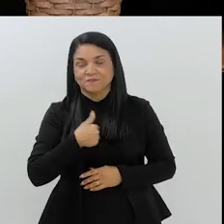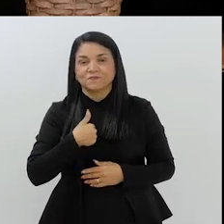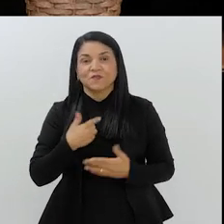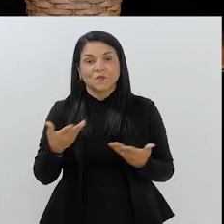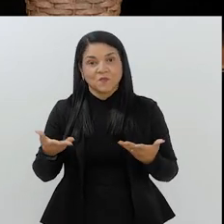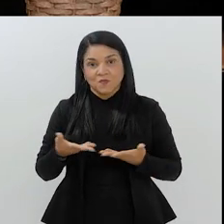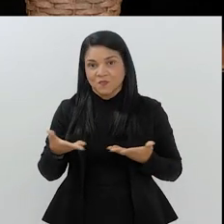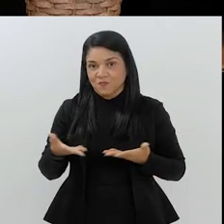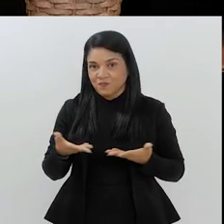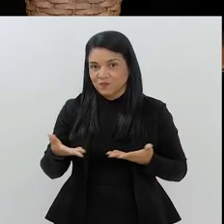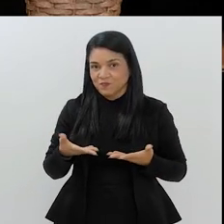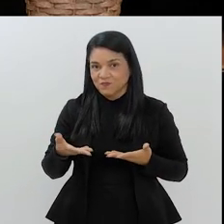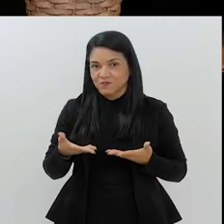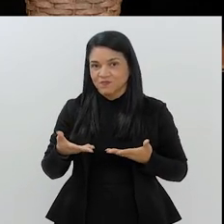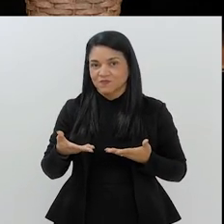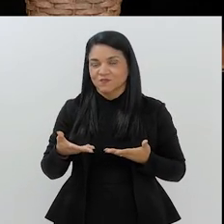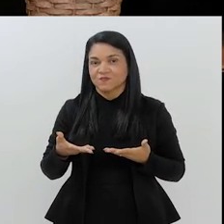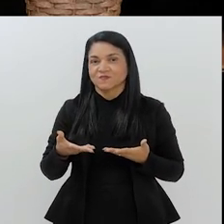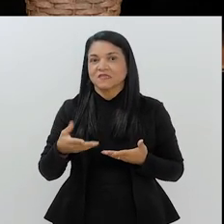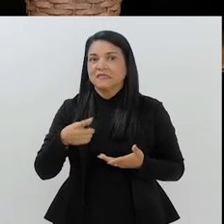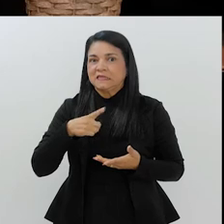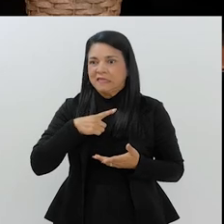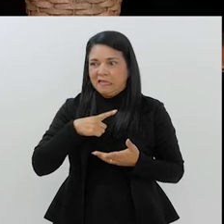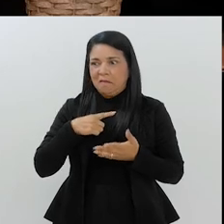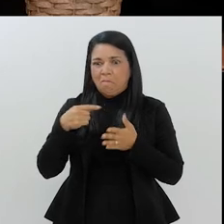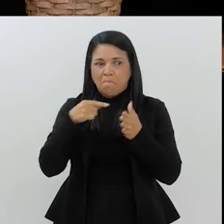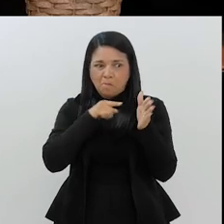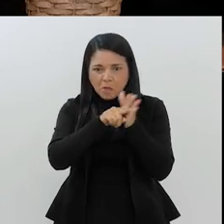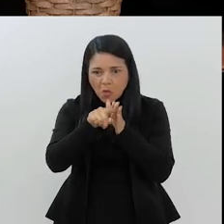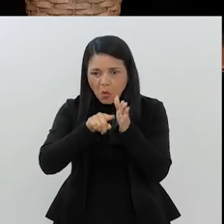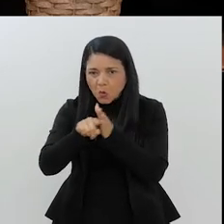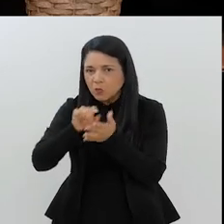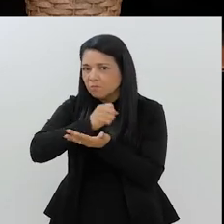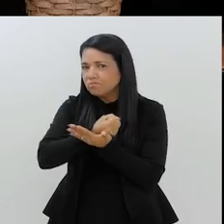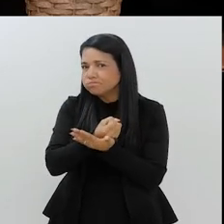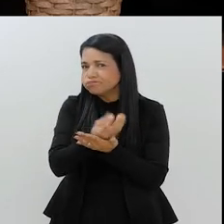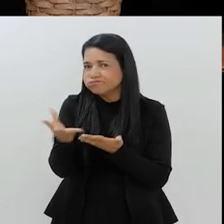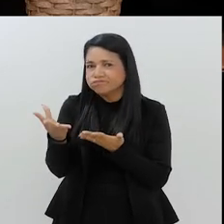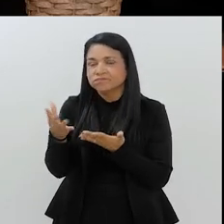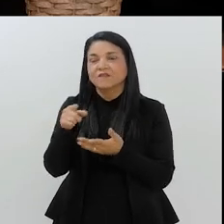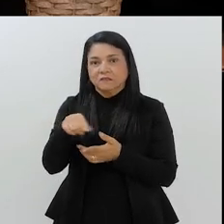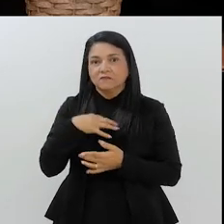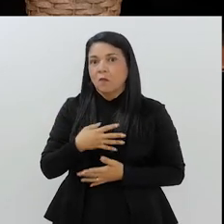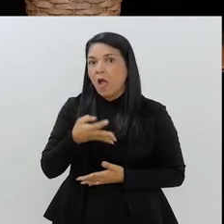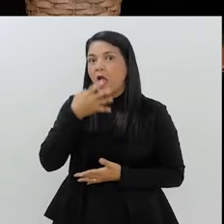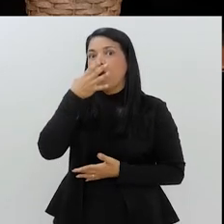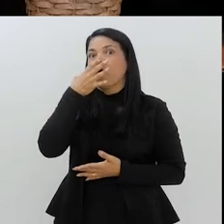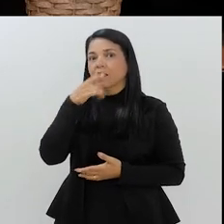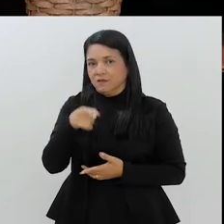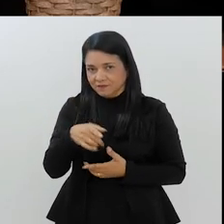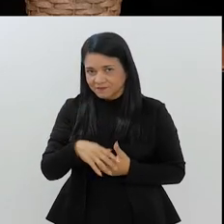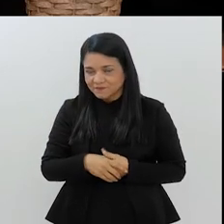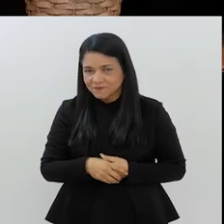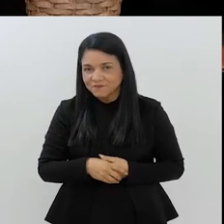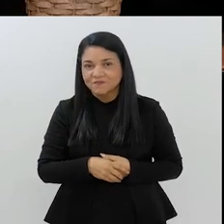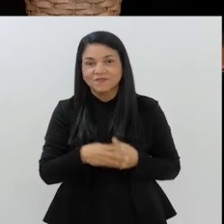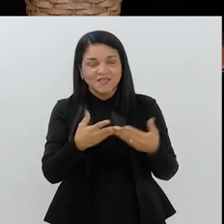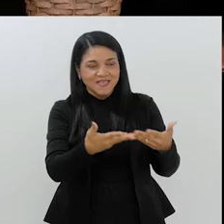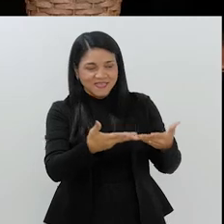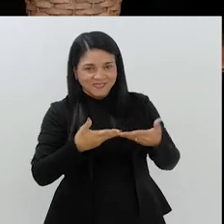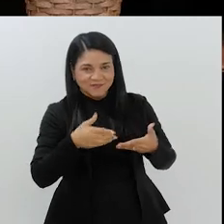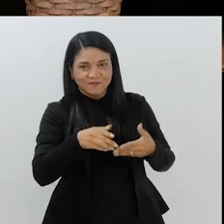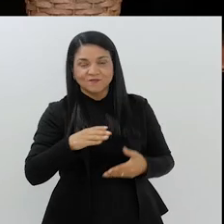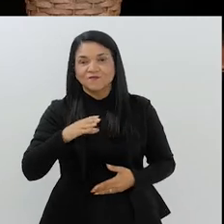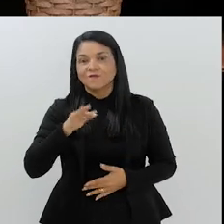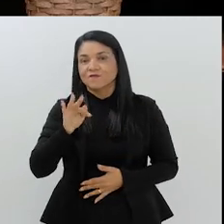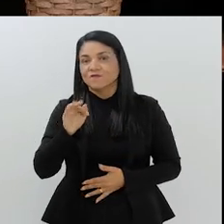E hoje, então, nossa, o que tem de pergunta... Cuidado que vocês vão se surpreender. Estou recebendo